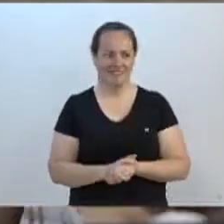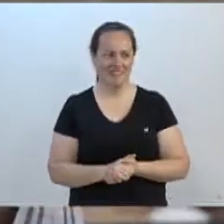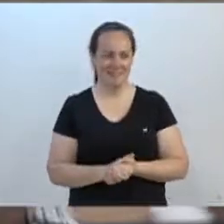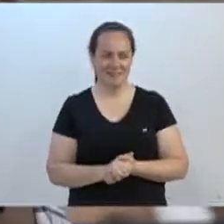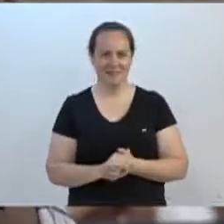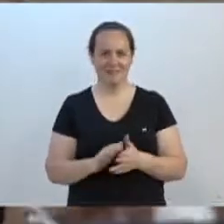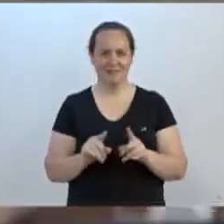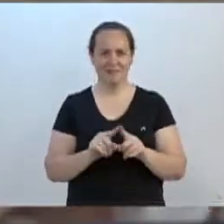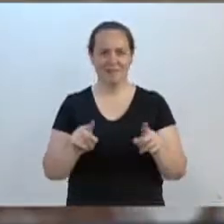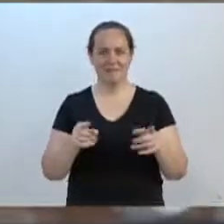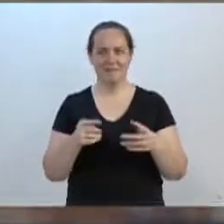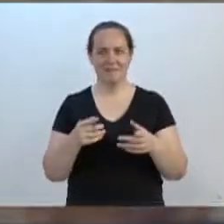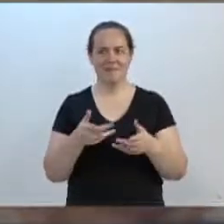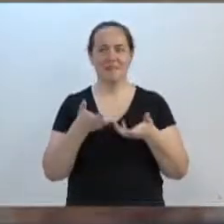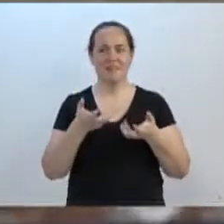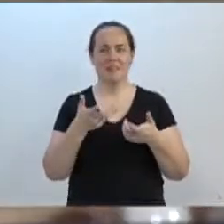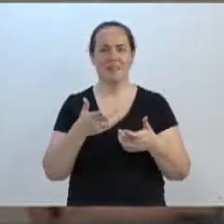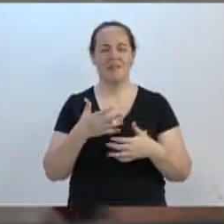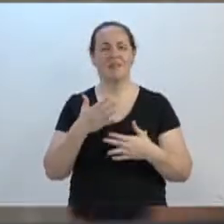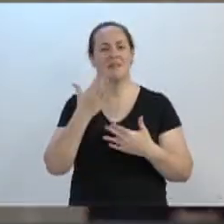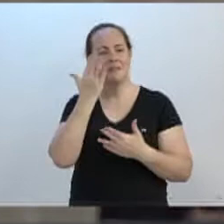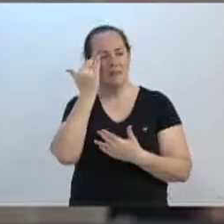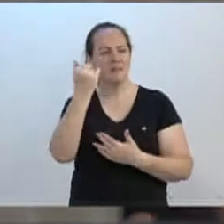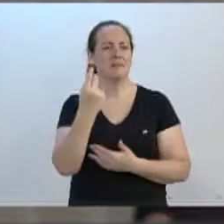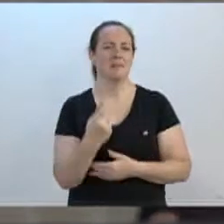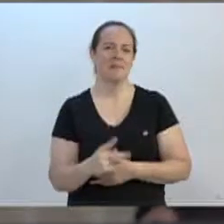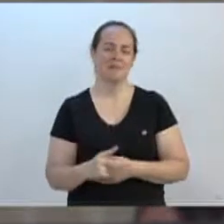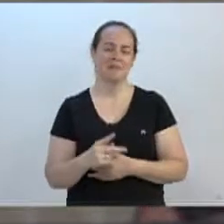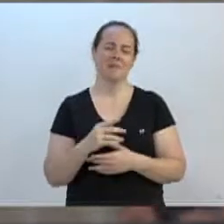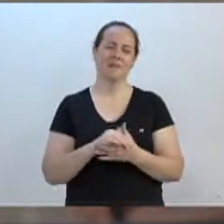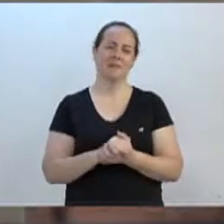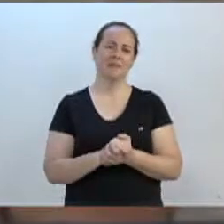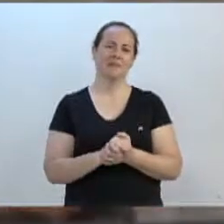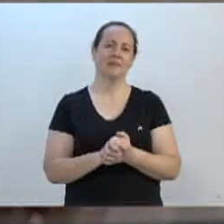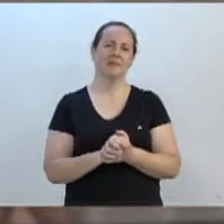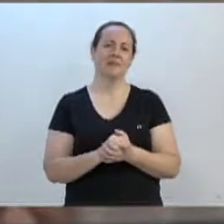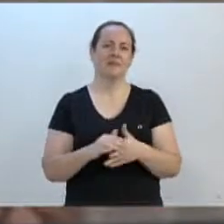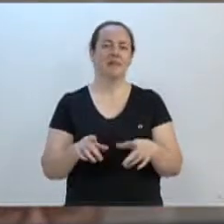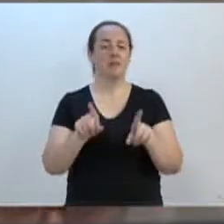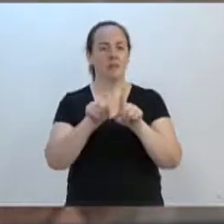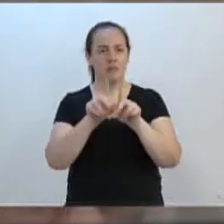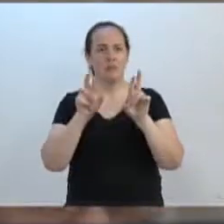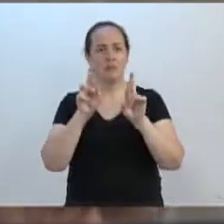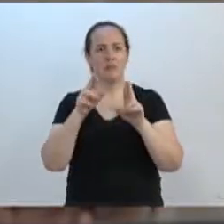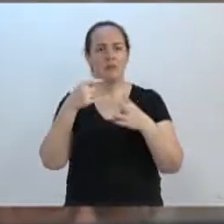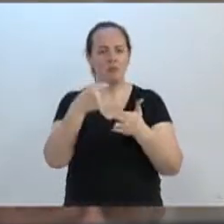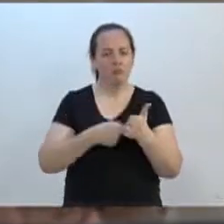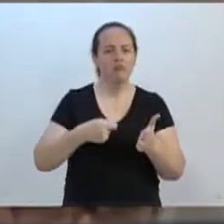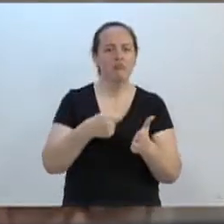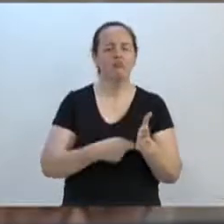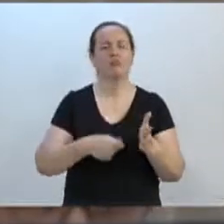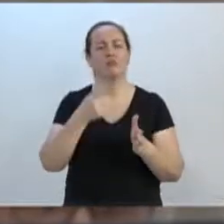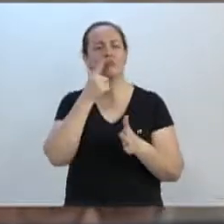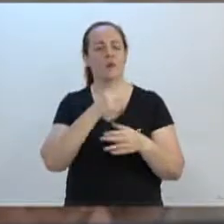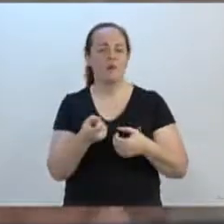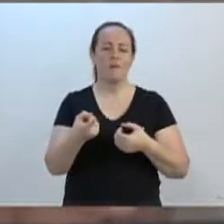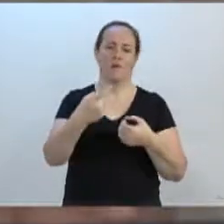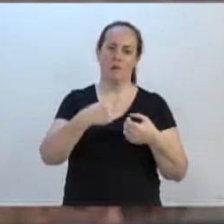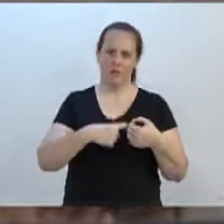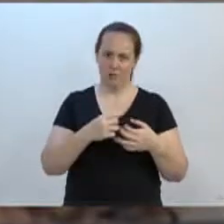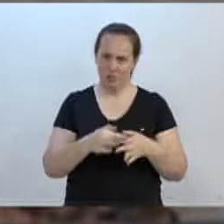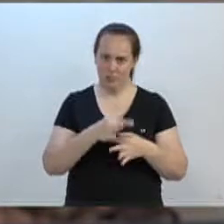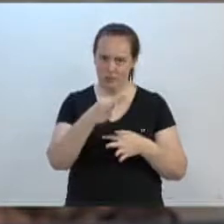Mas quero desejar muito sucesso na Vossa Excelência e que lute para poder estar aqui conosco e que